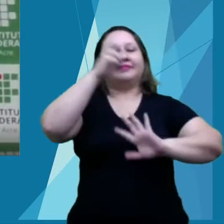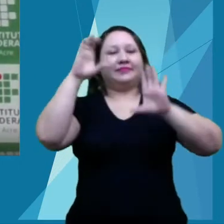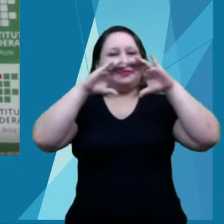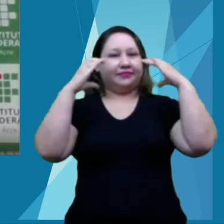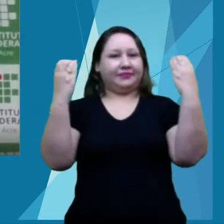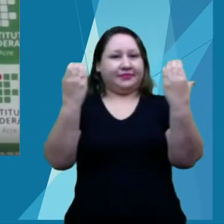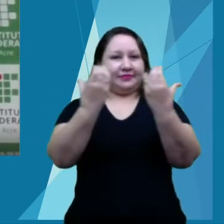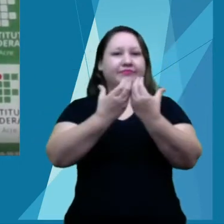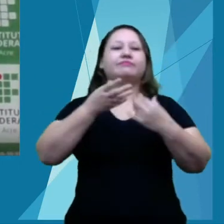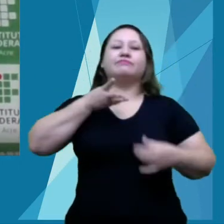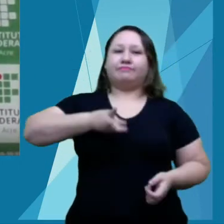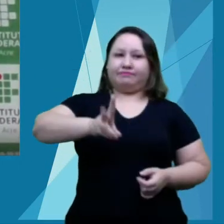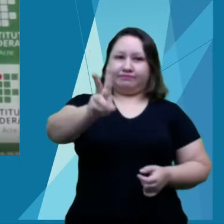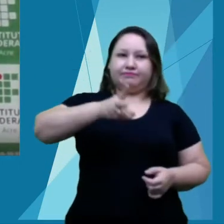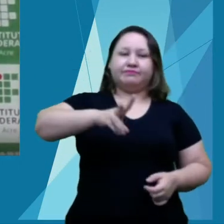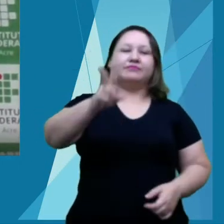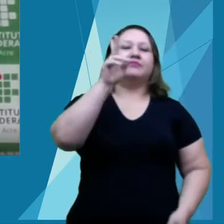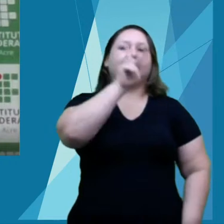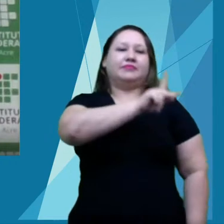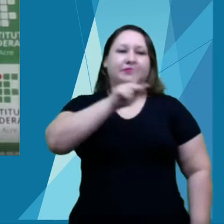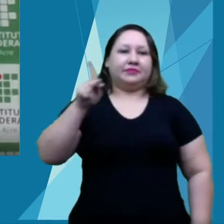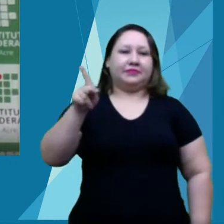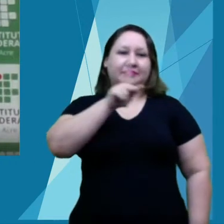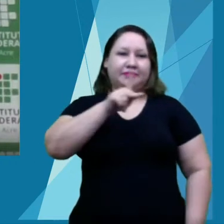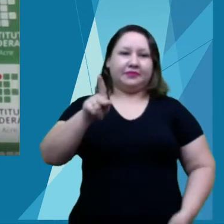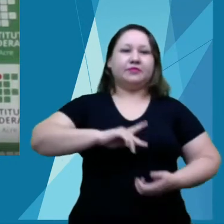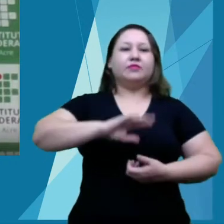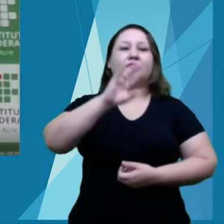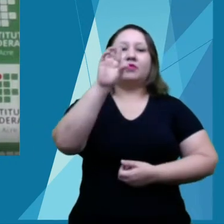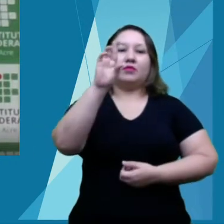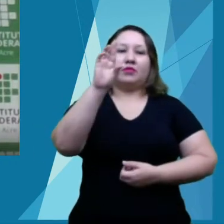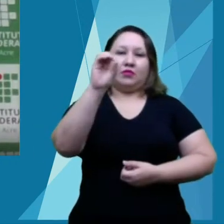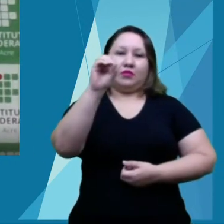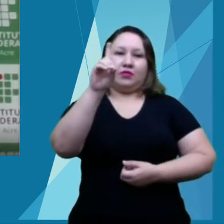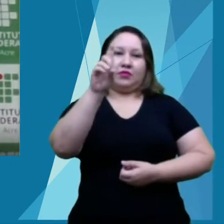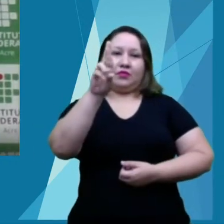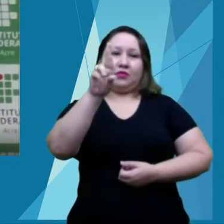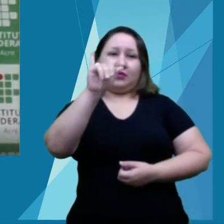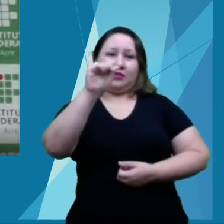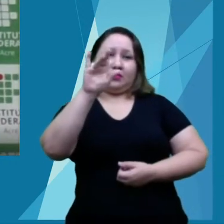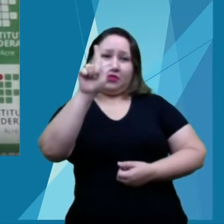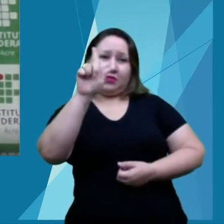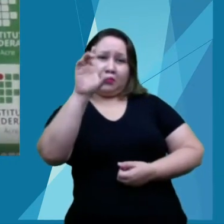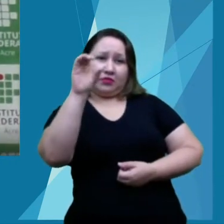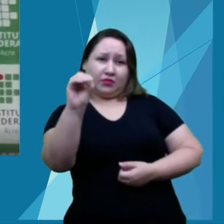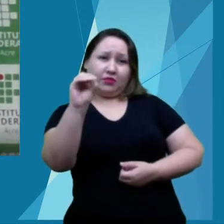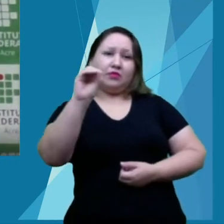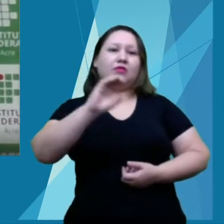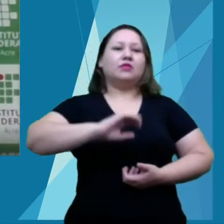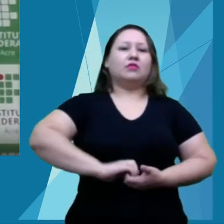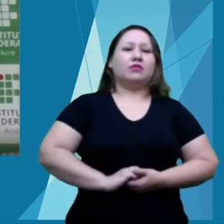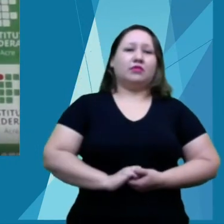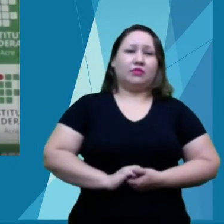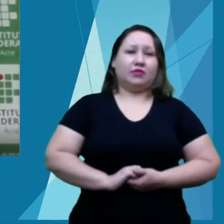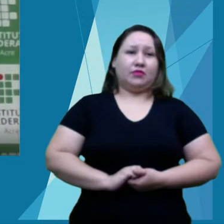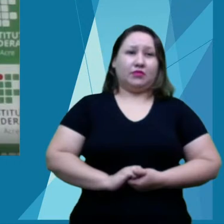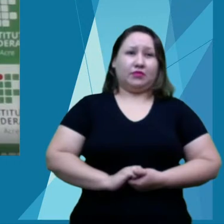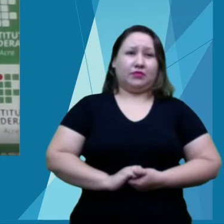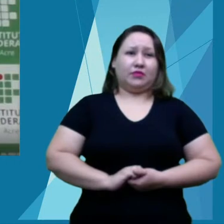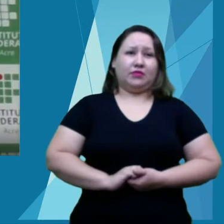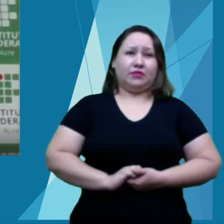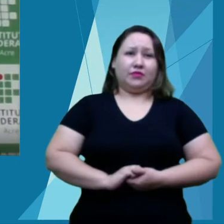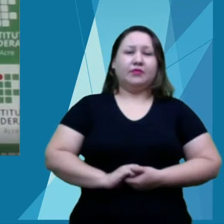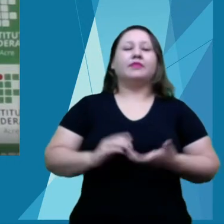continua com o professor Rodrigo Varejão Andreão, que irá proferir a A palestra de